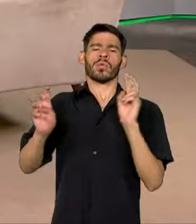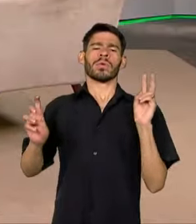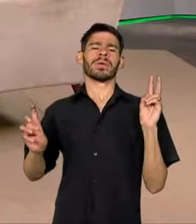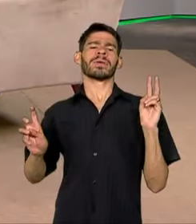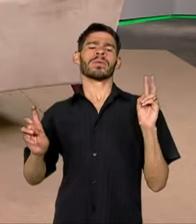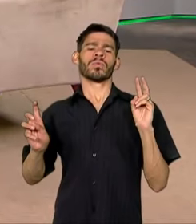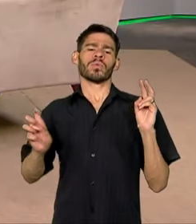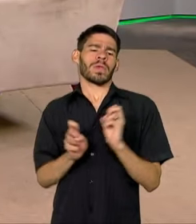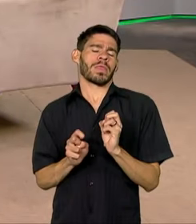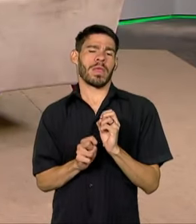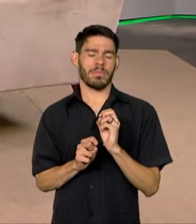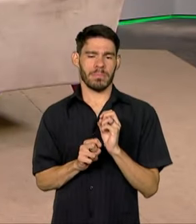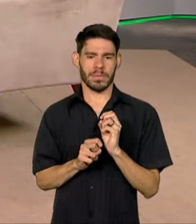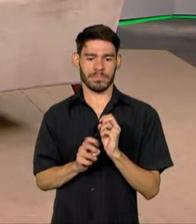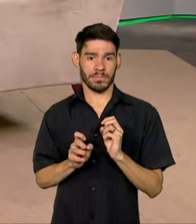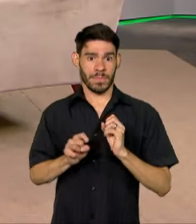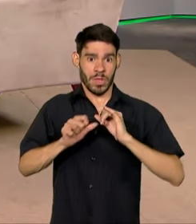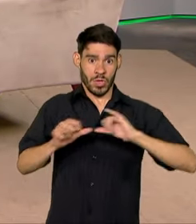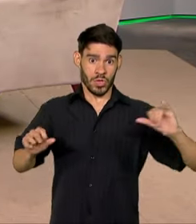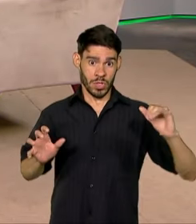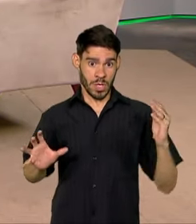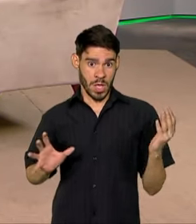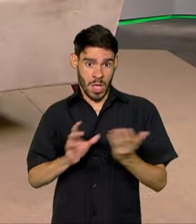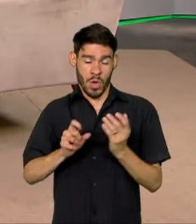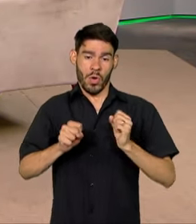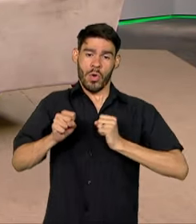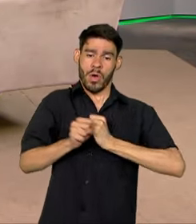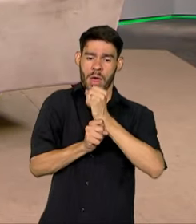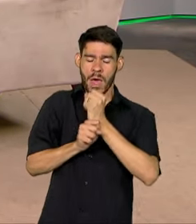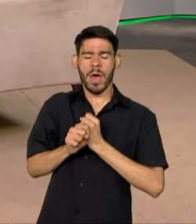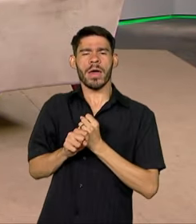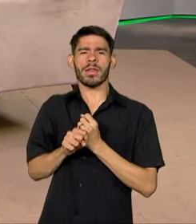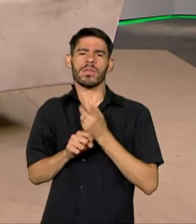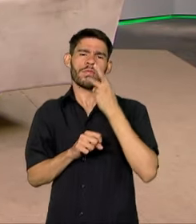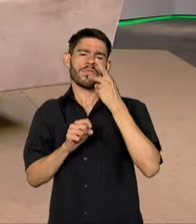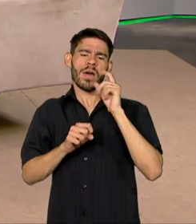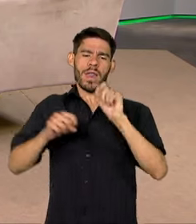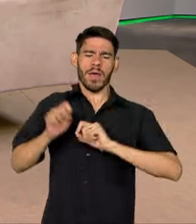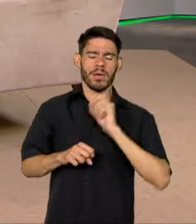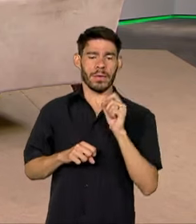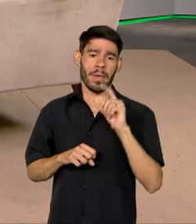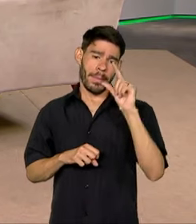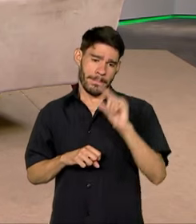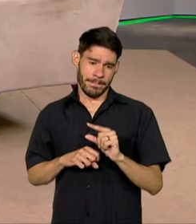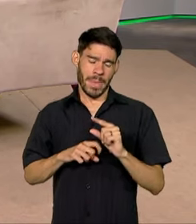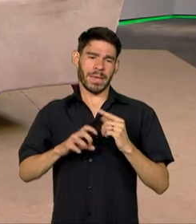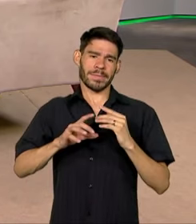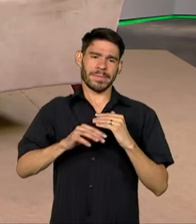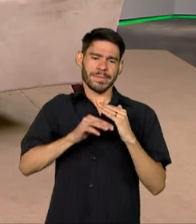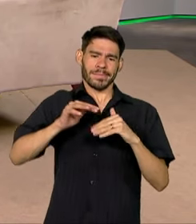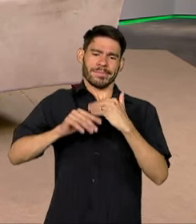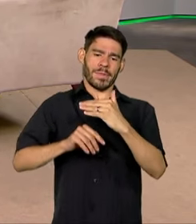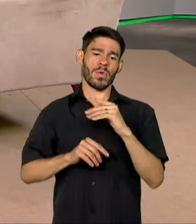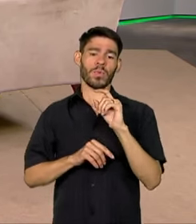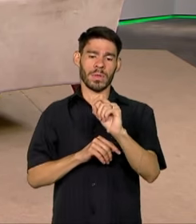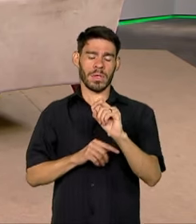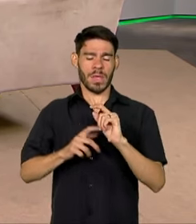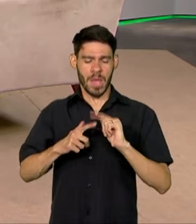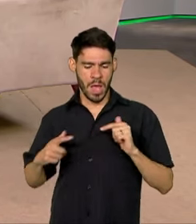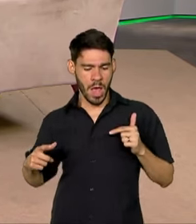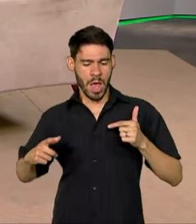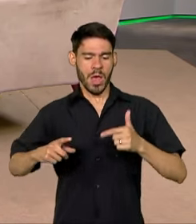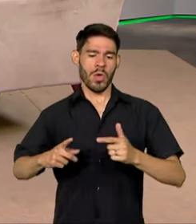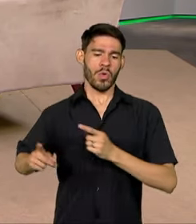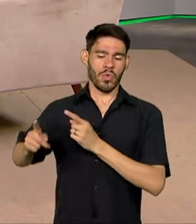dela? A campanha desse ano, ela aborda, talvez, a questão que a gente menos tenha progredido, que é a luta